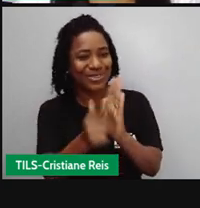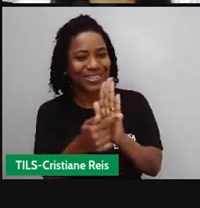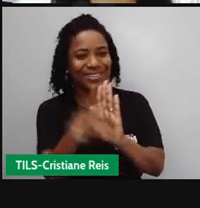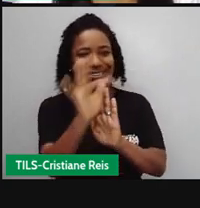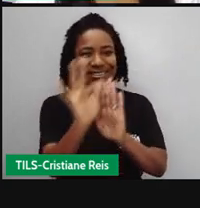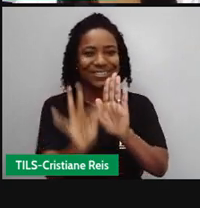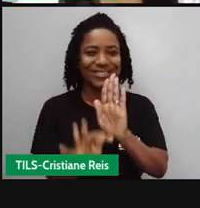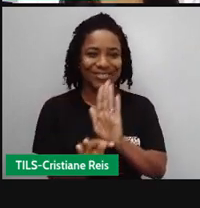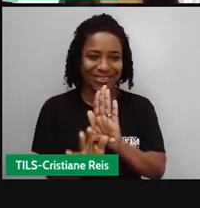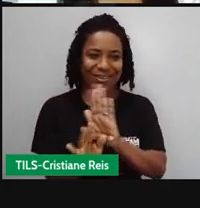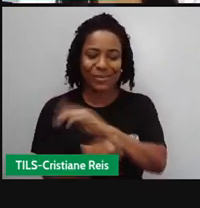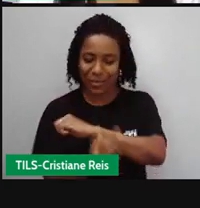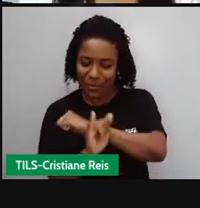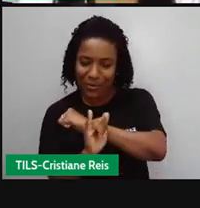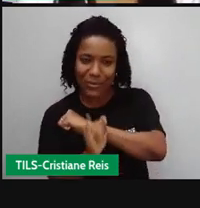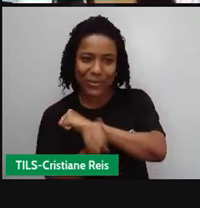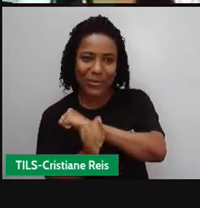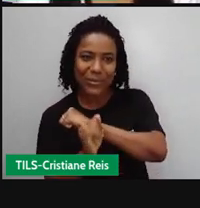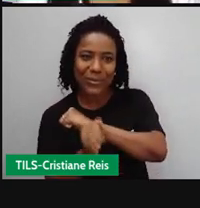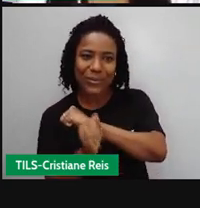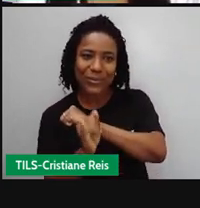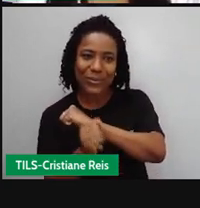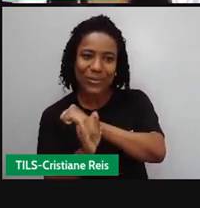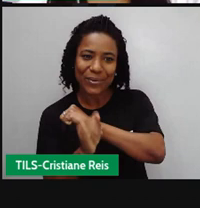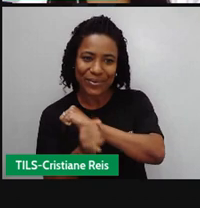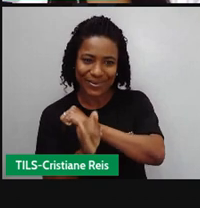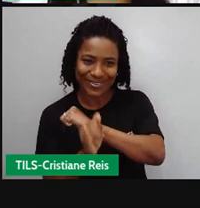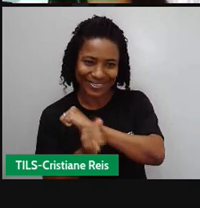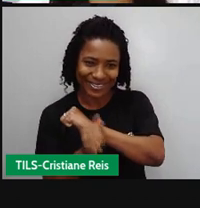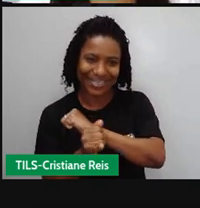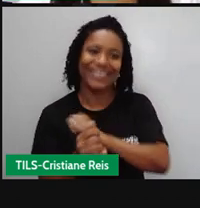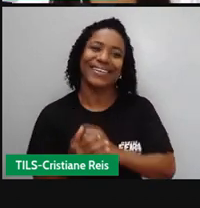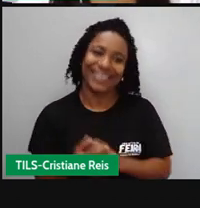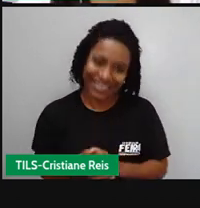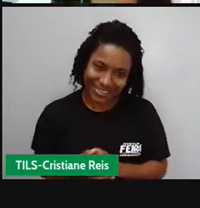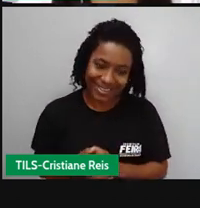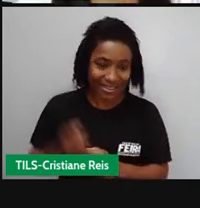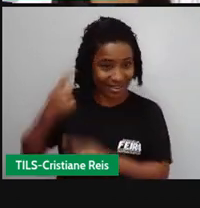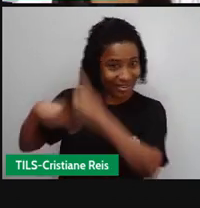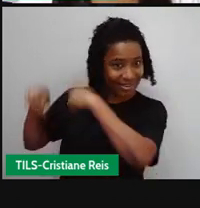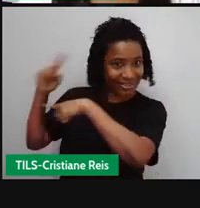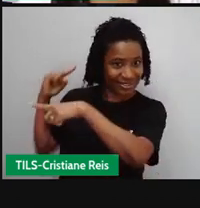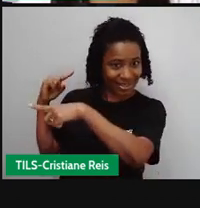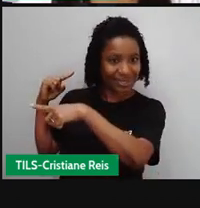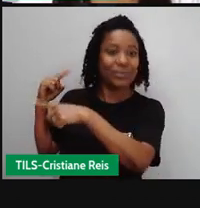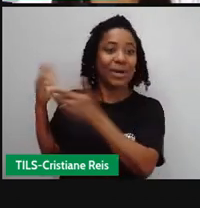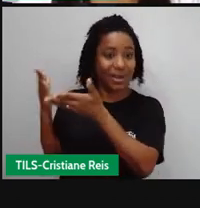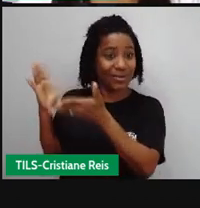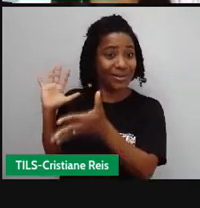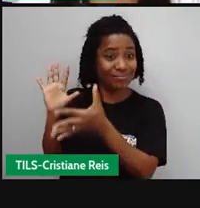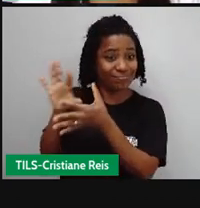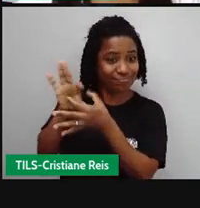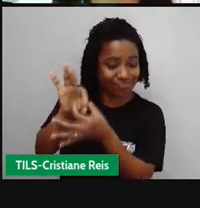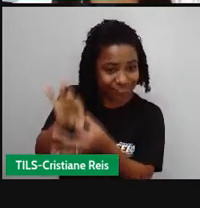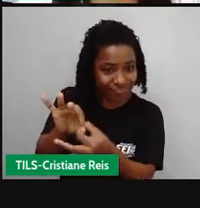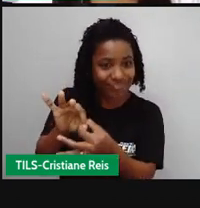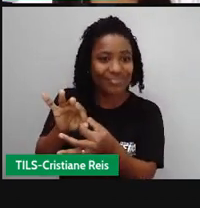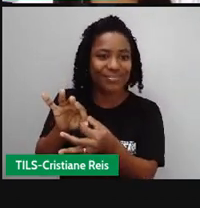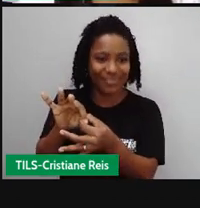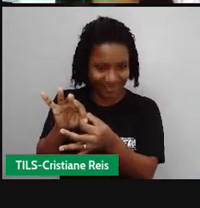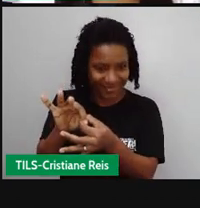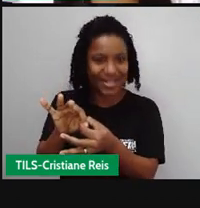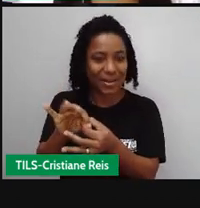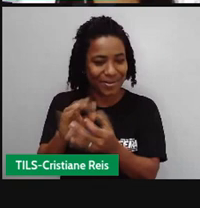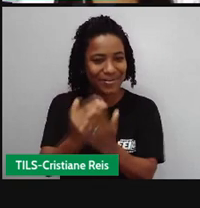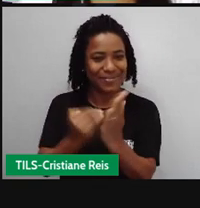estudando, né? Desde a videoaula passada e agora complementando com as crônicas as humorísticas. Essa caixa